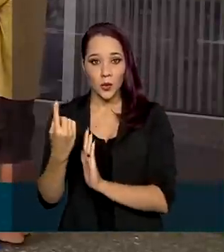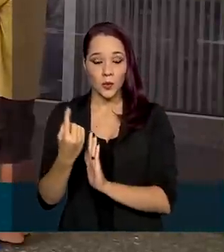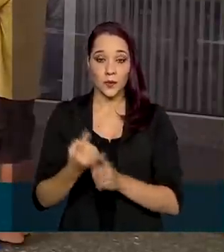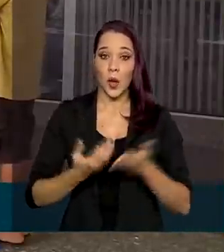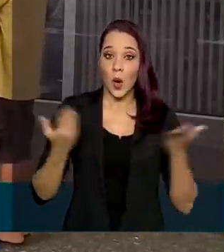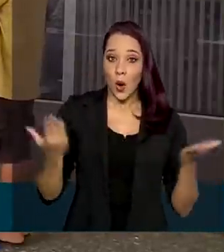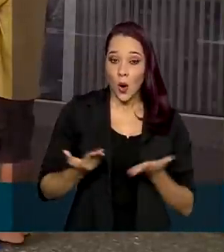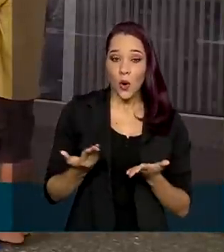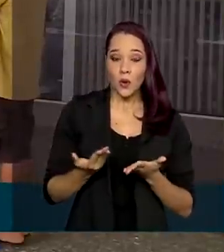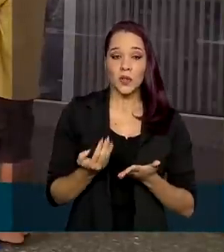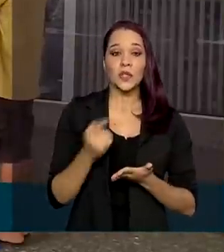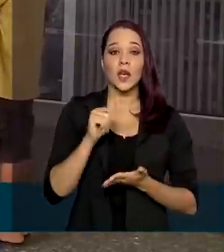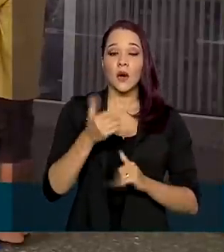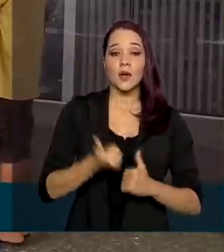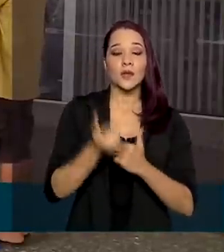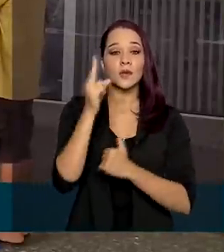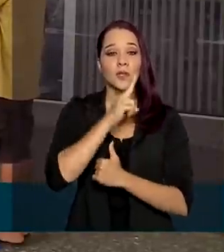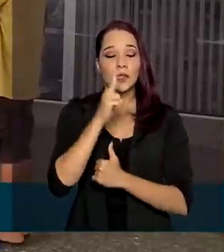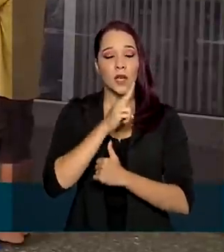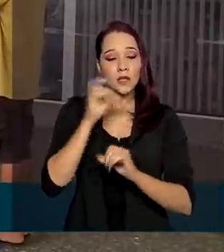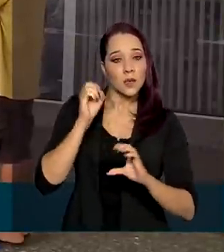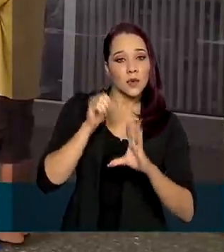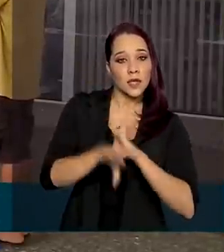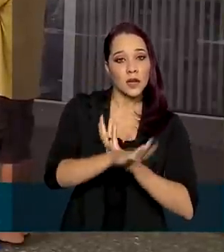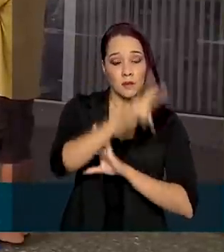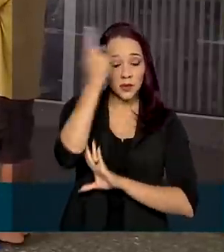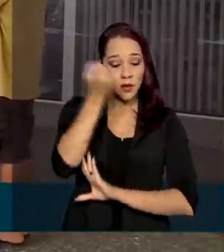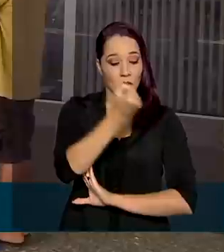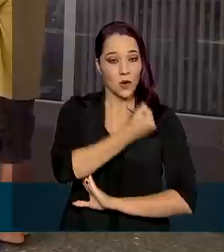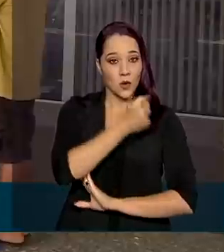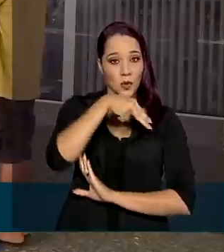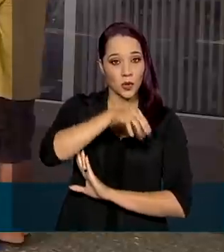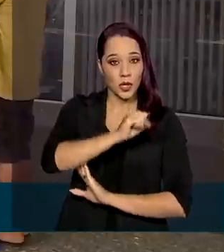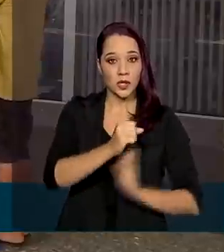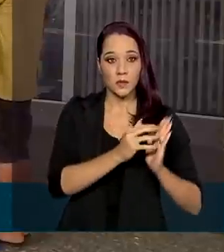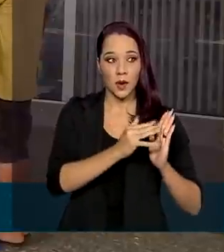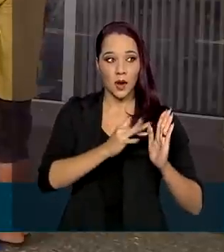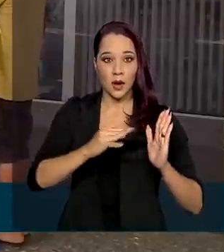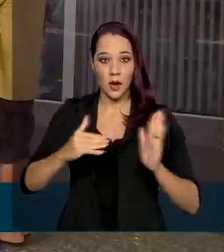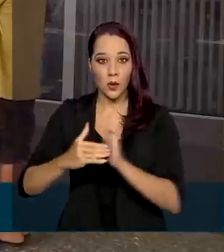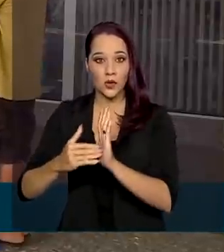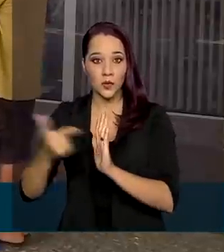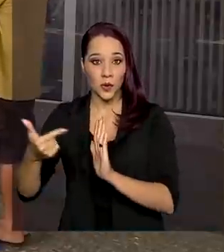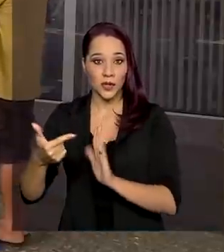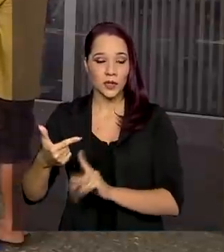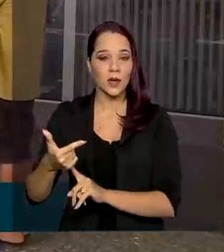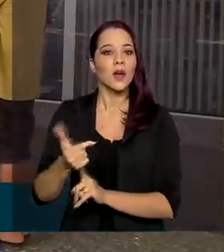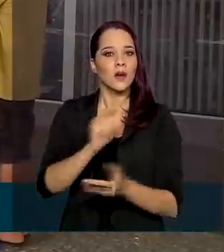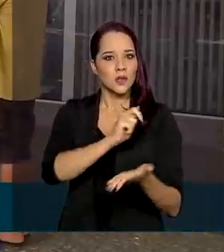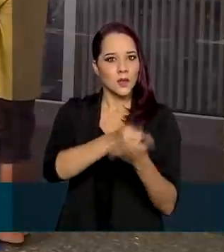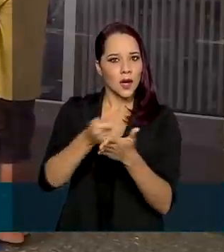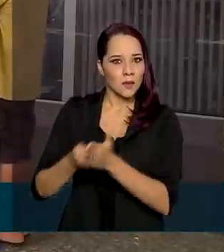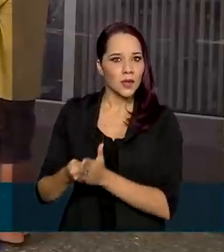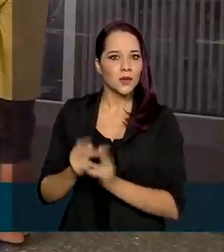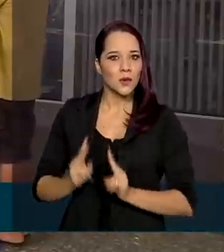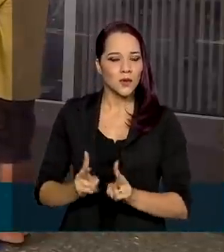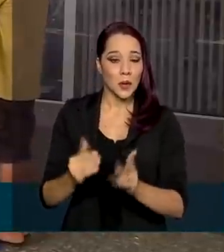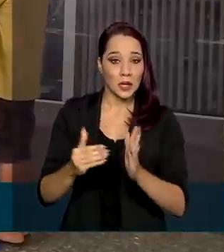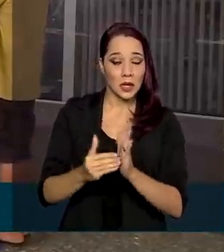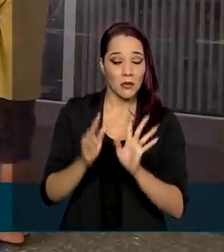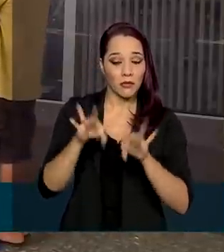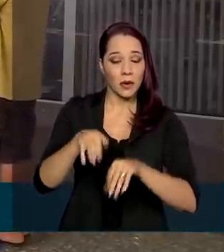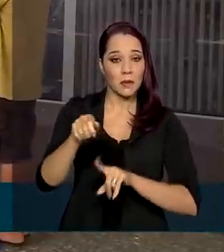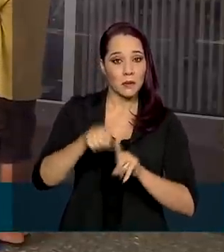Hoje será a vez do auxílio emergencial ser creditado para quem tem o NIS com o 2. Os pagamentos continuam até o fim do mês de